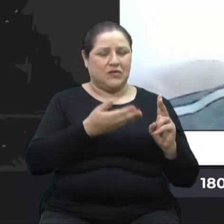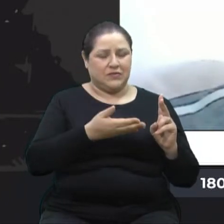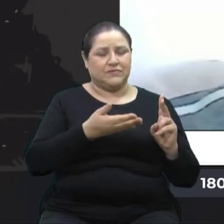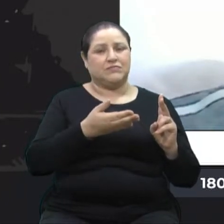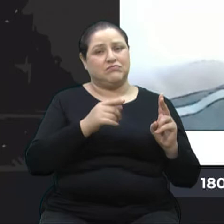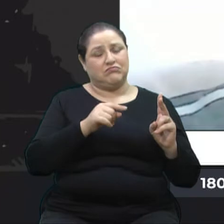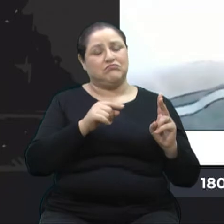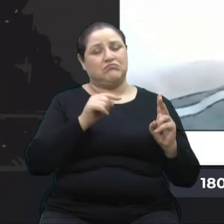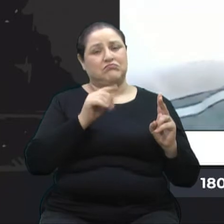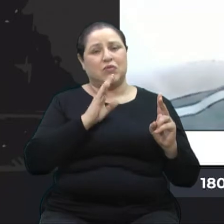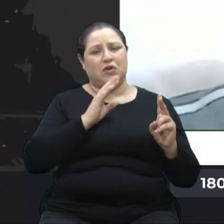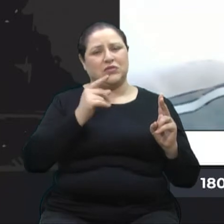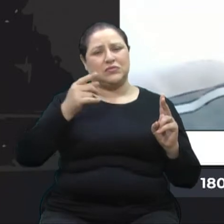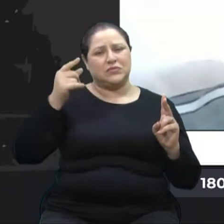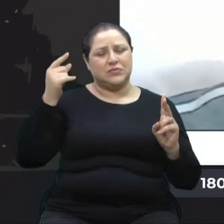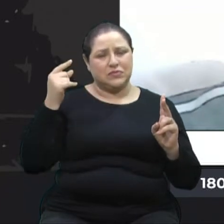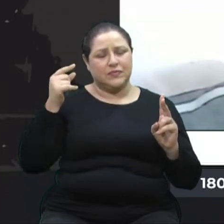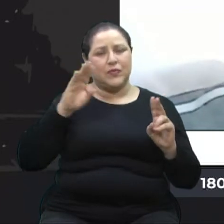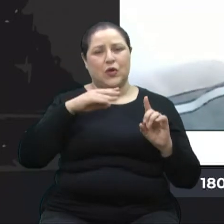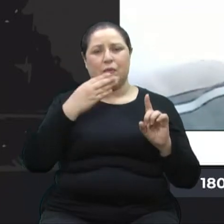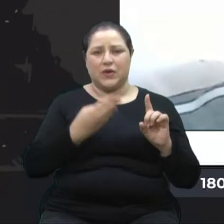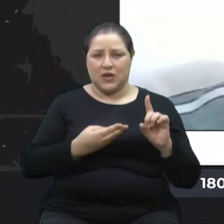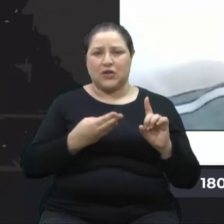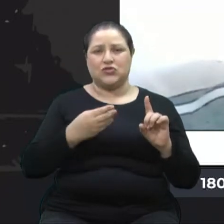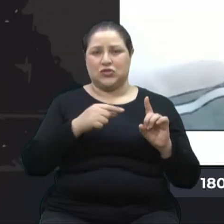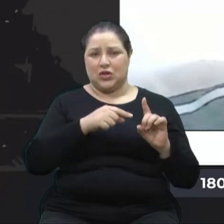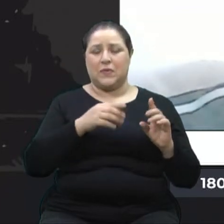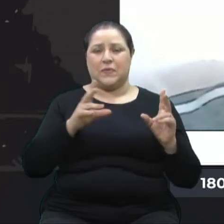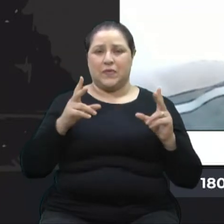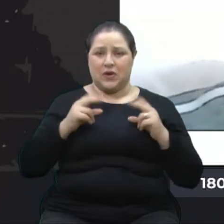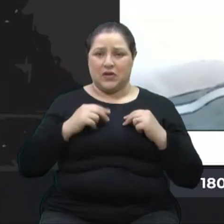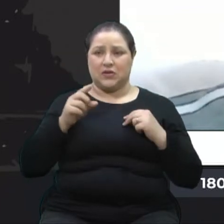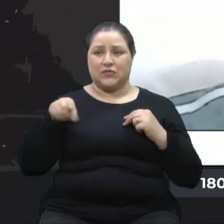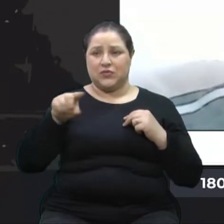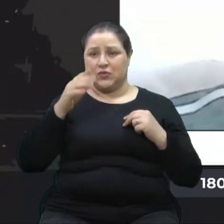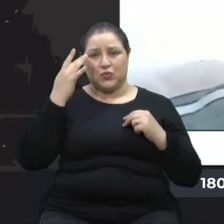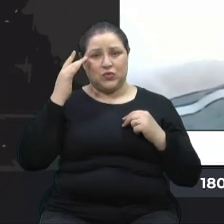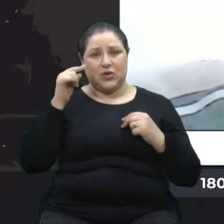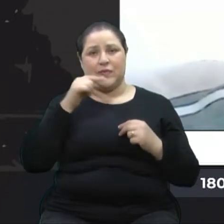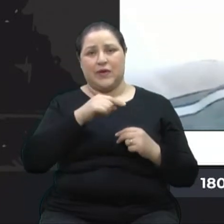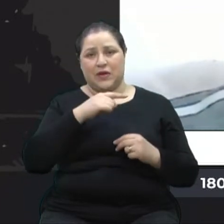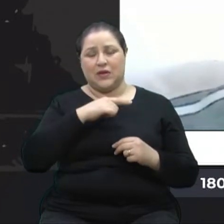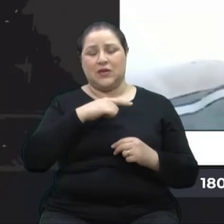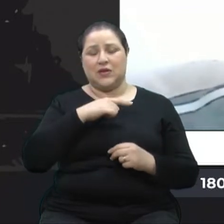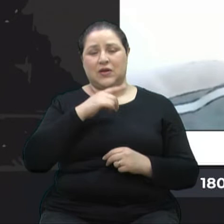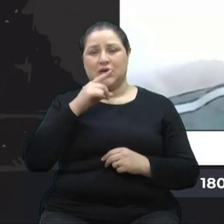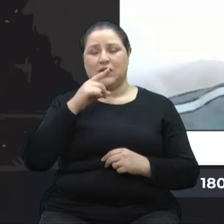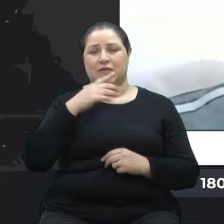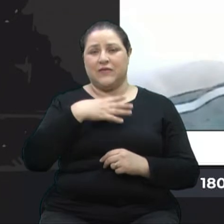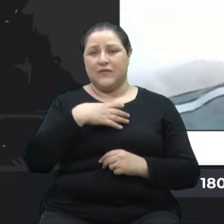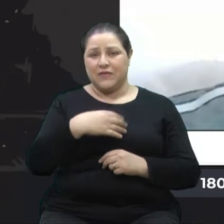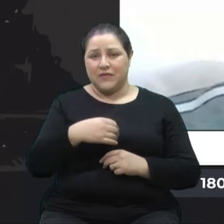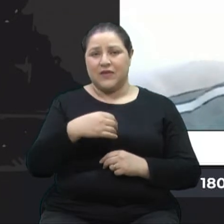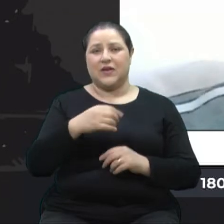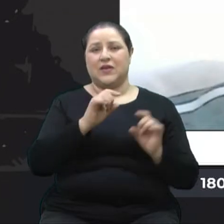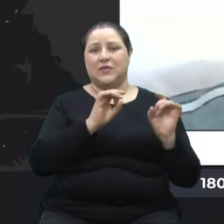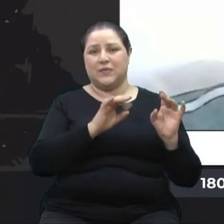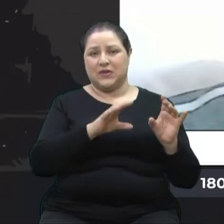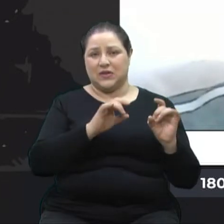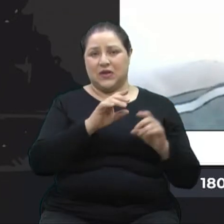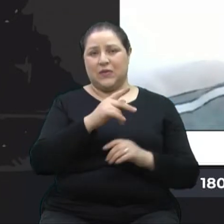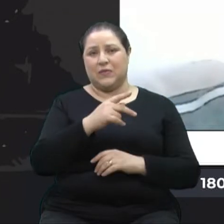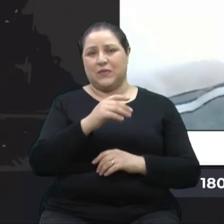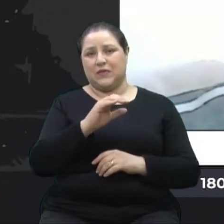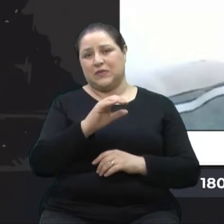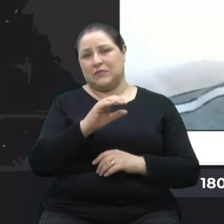homenagem merecida. A Silvia, para quem não sabe, tem uma menina especial, né, uma menina que faz